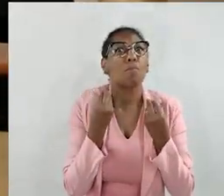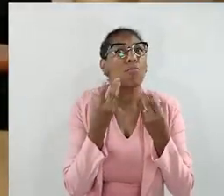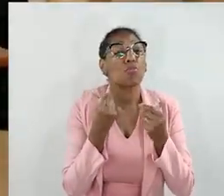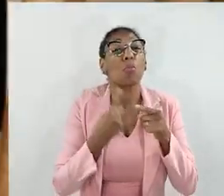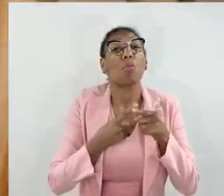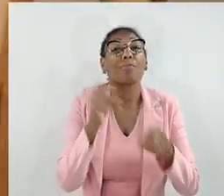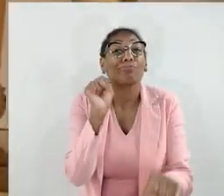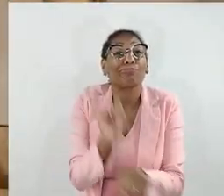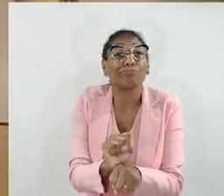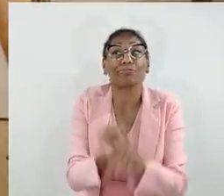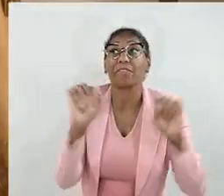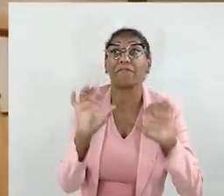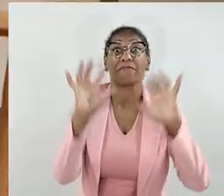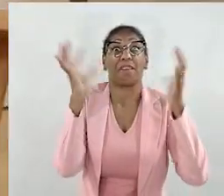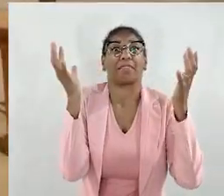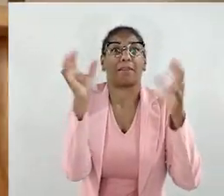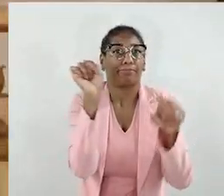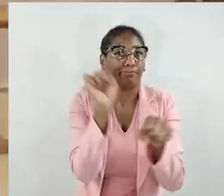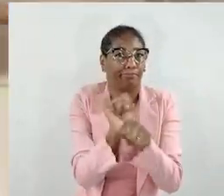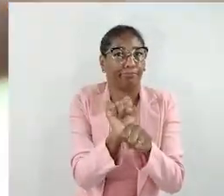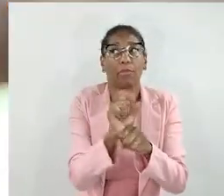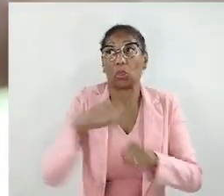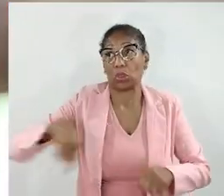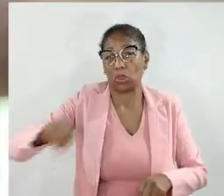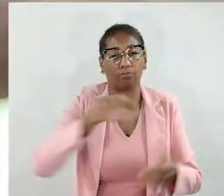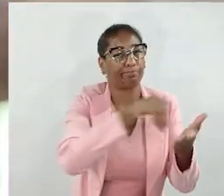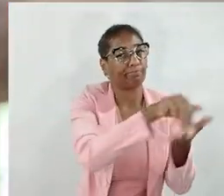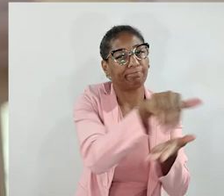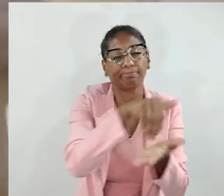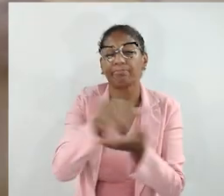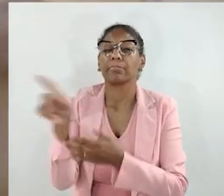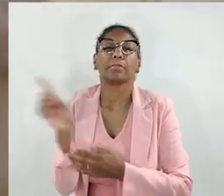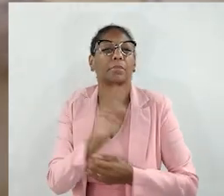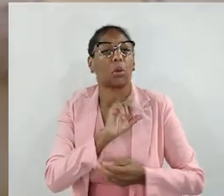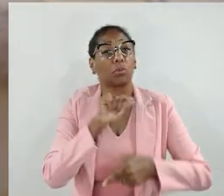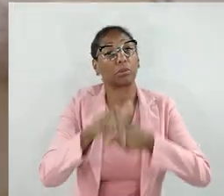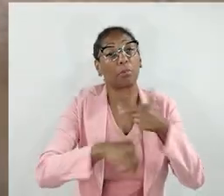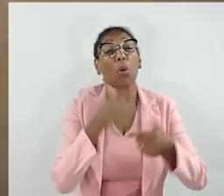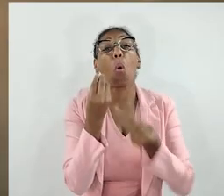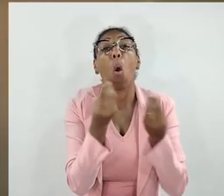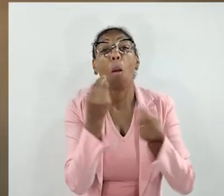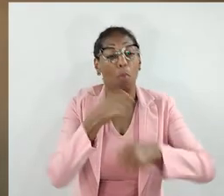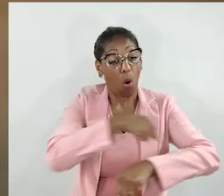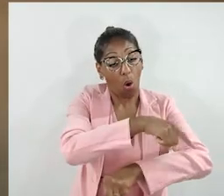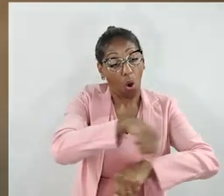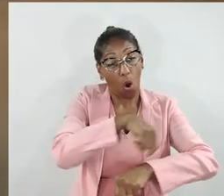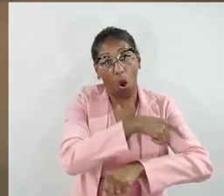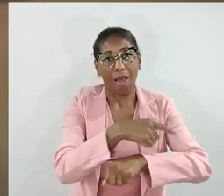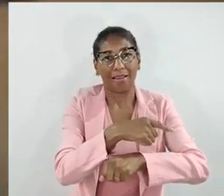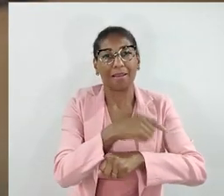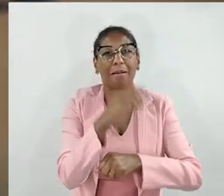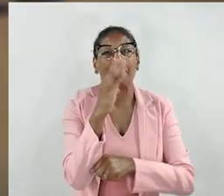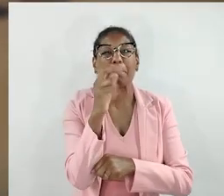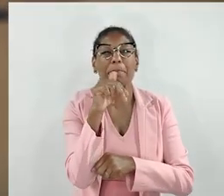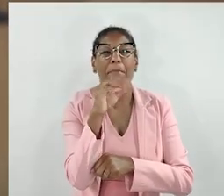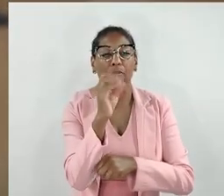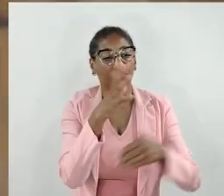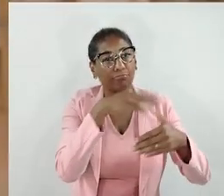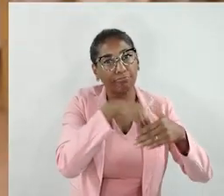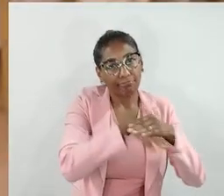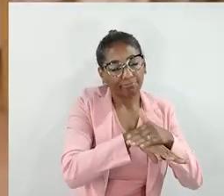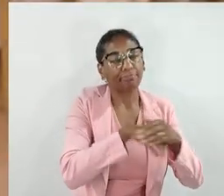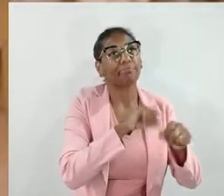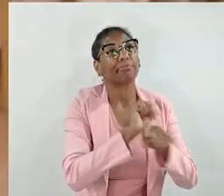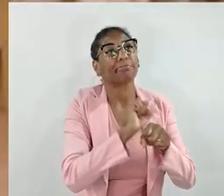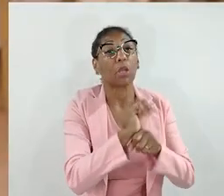Como as festas estão paradas e a gente não demitiu ninguém, estamos trabalhando agora com bancos de horas, esse dinheiro veio muito